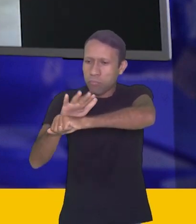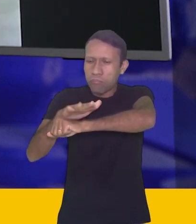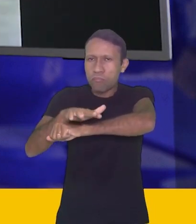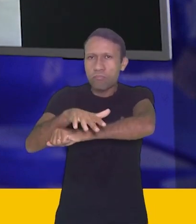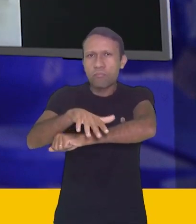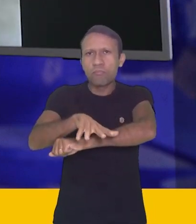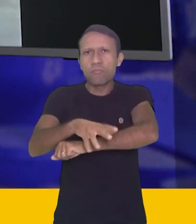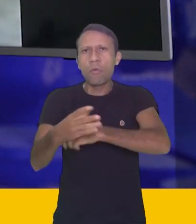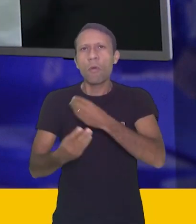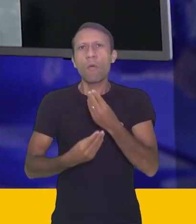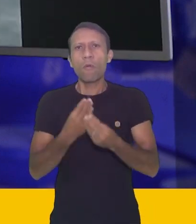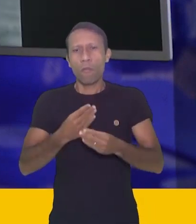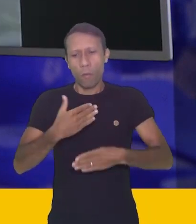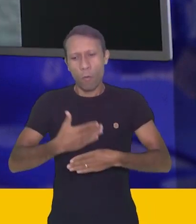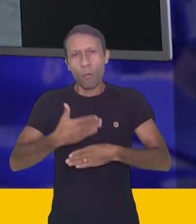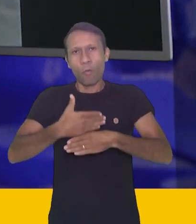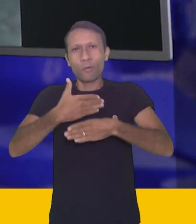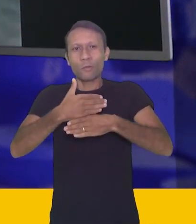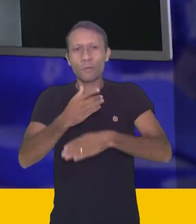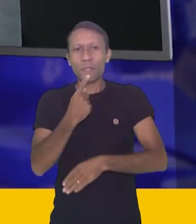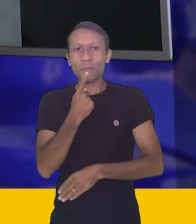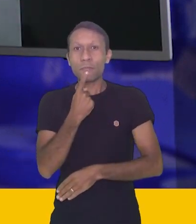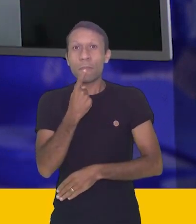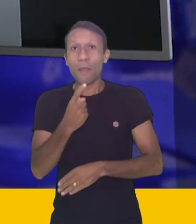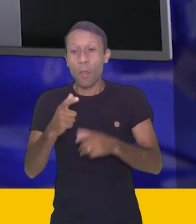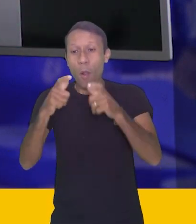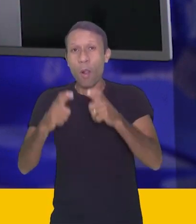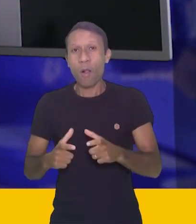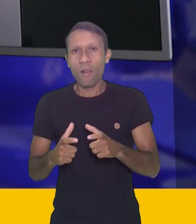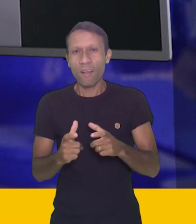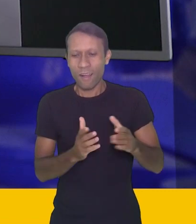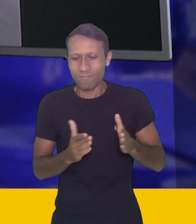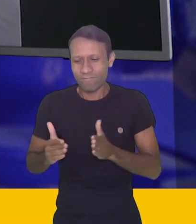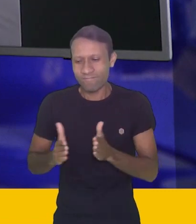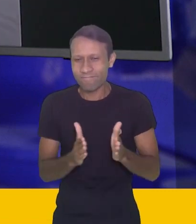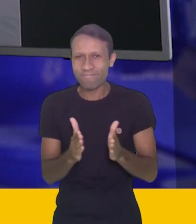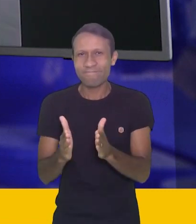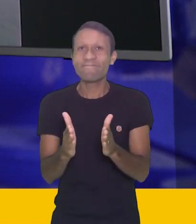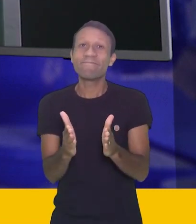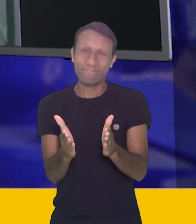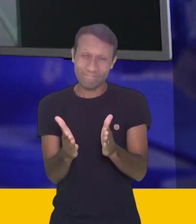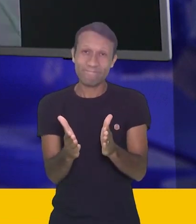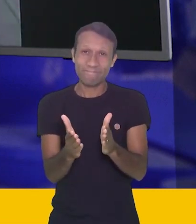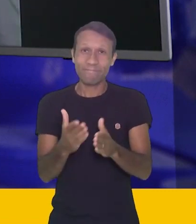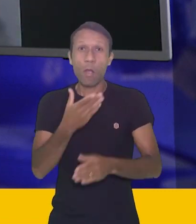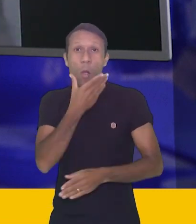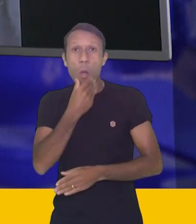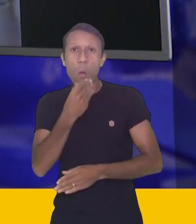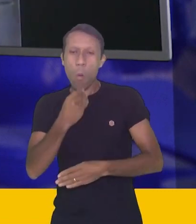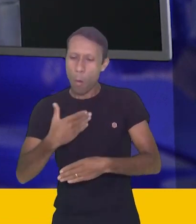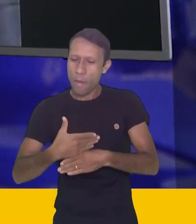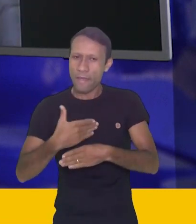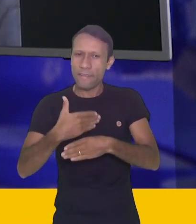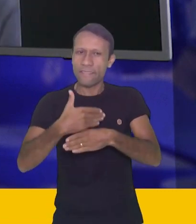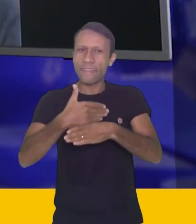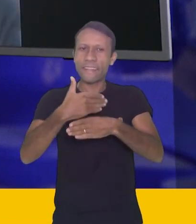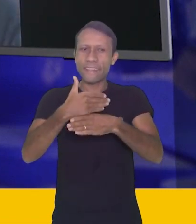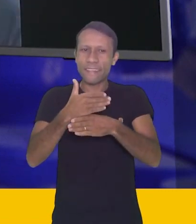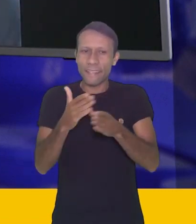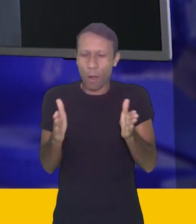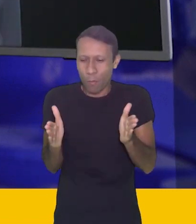é construída exatamente em um local onde passaria o rio e a interferência o manda nesse